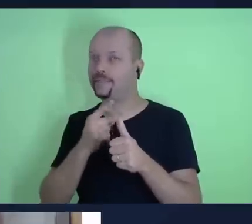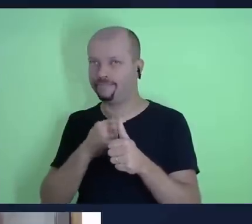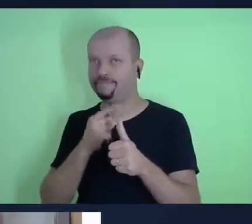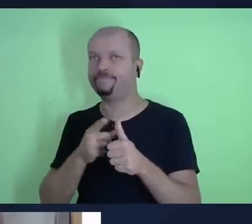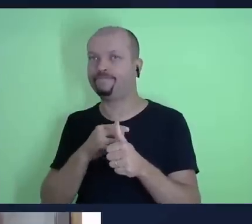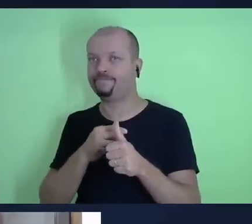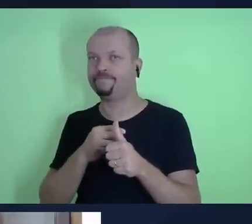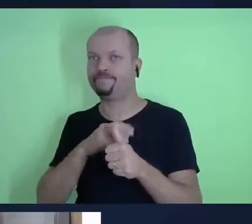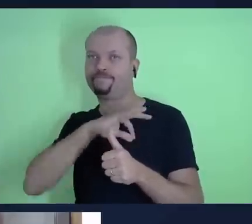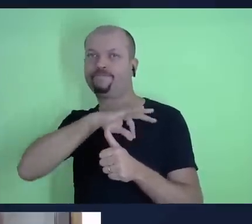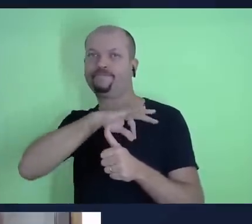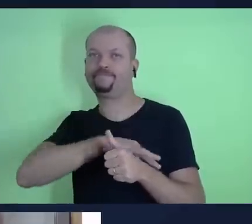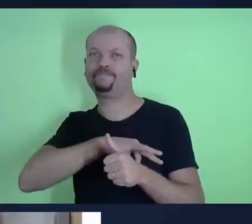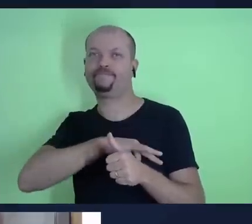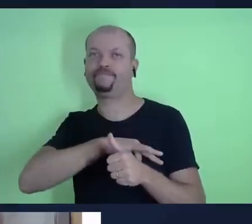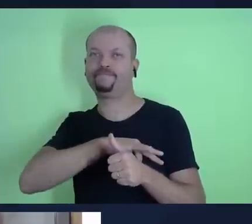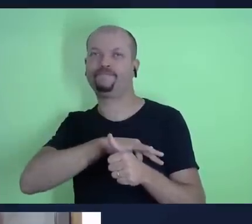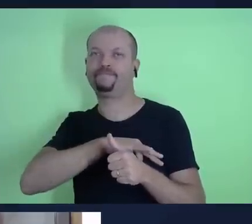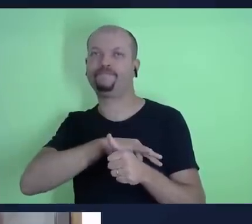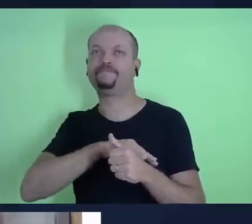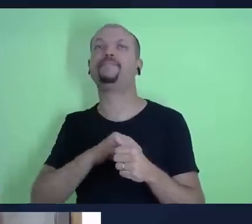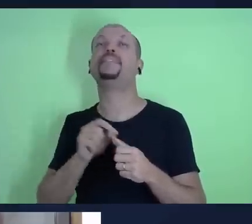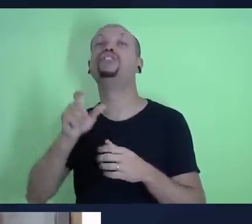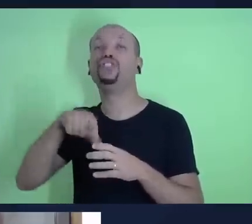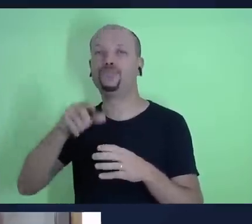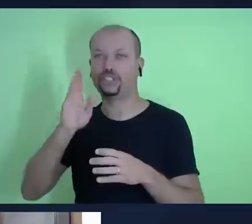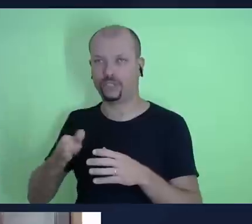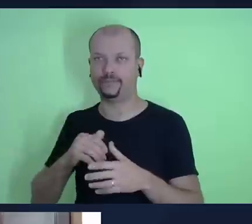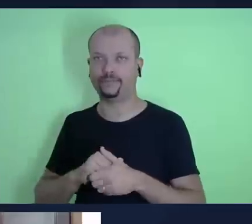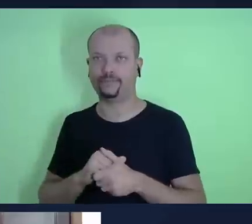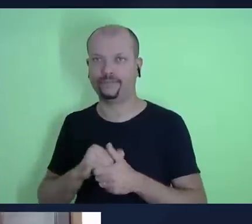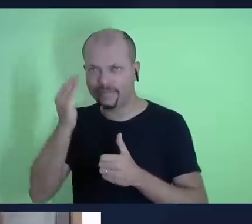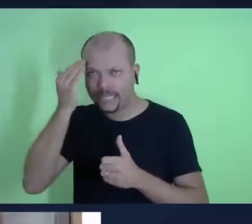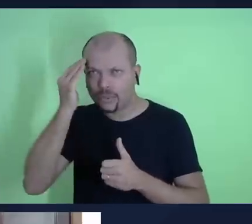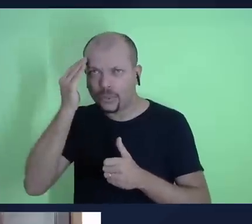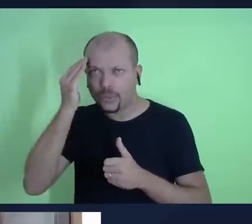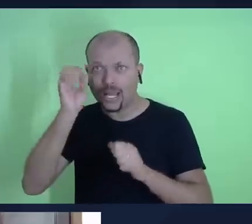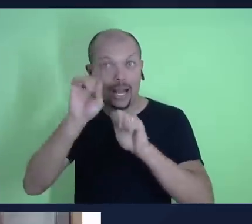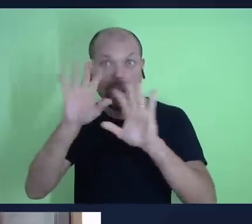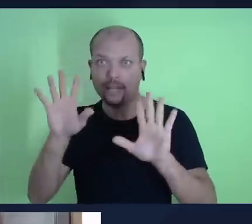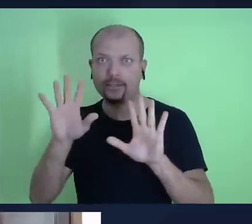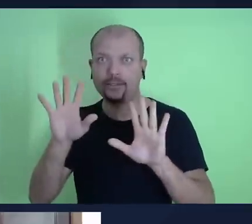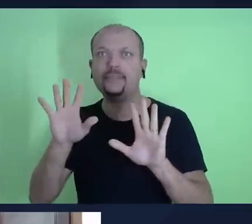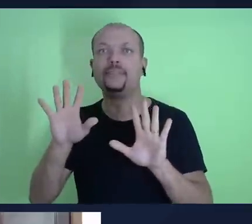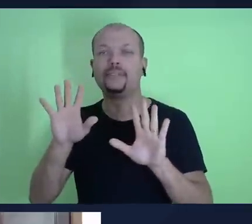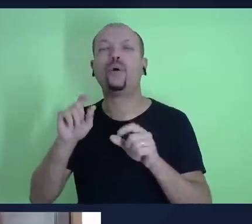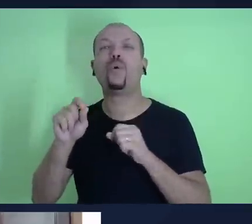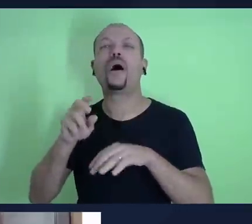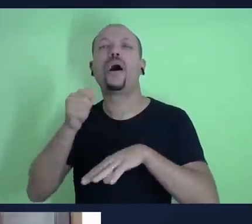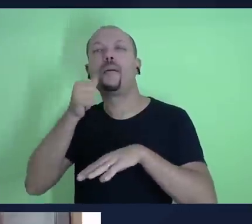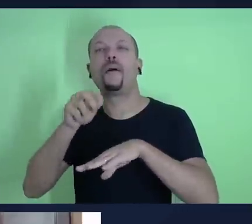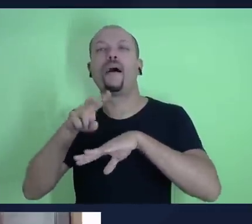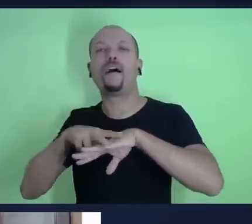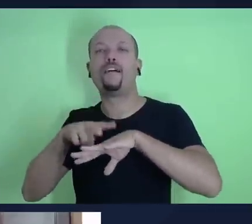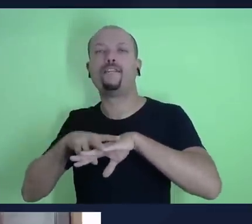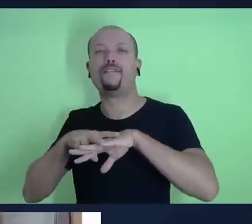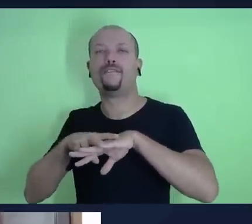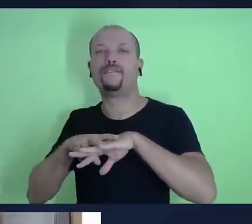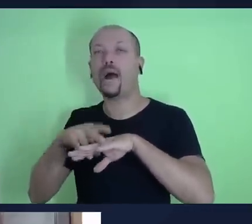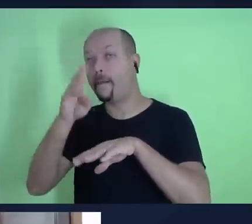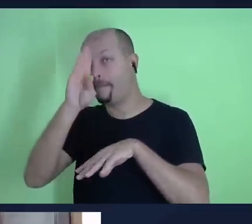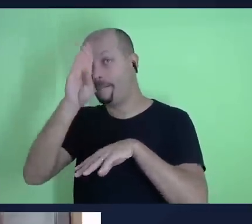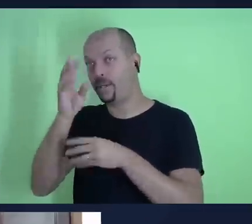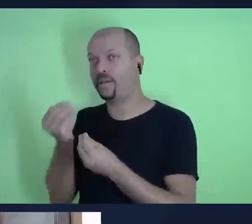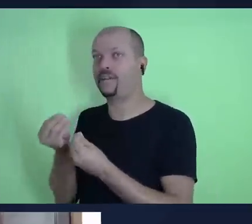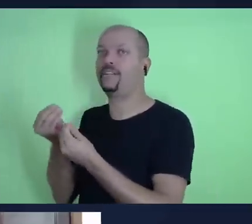recebe alguma coisa né isso fica muito claro quando a viúva dá prioridade para